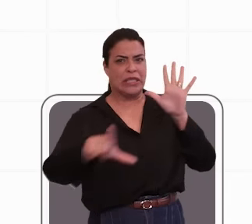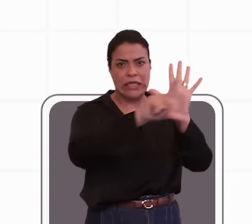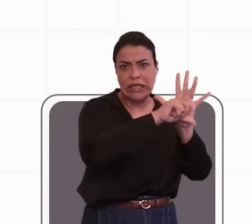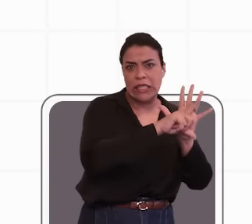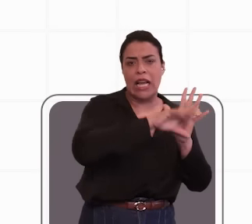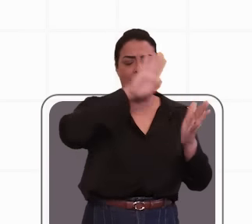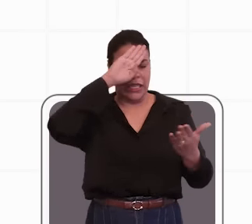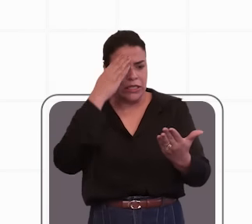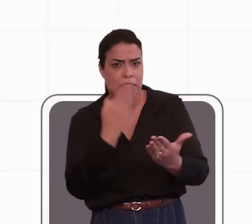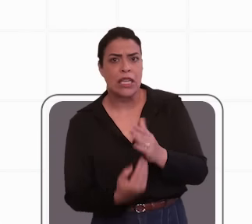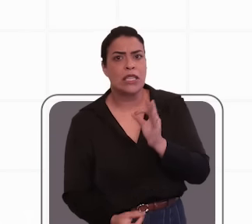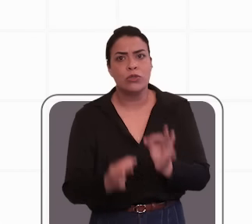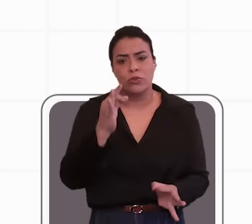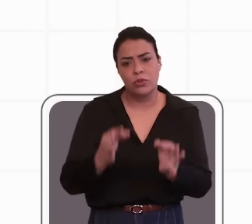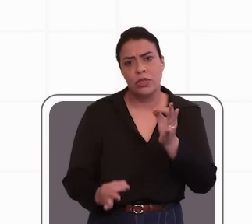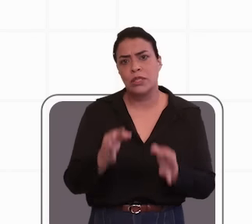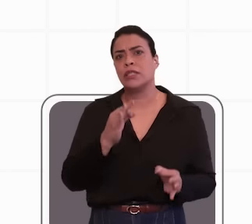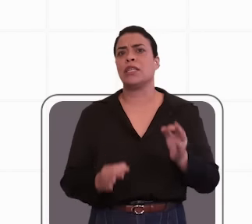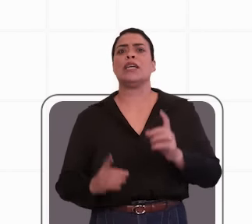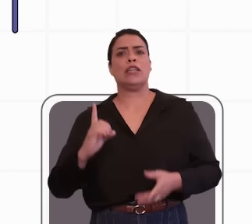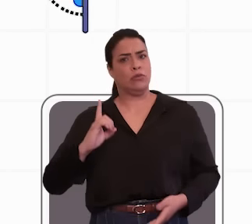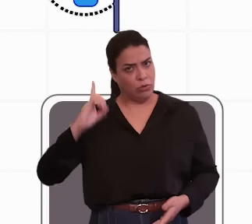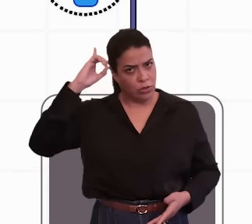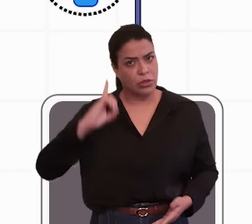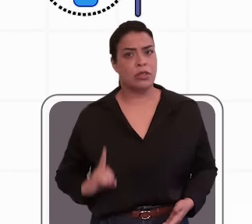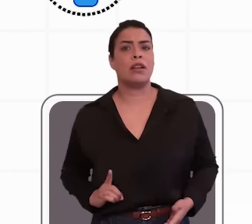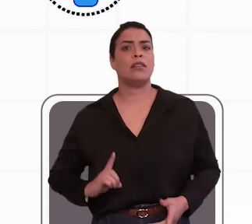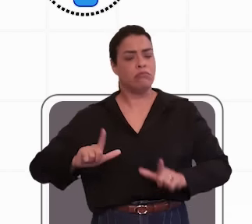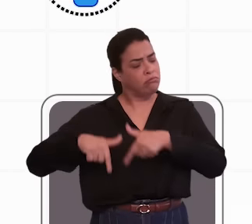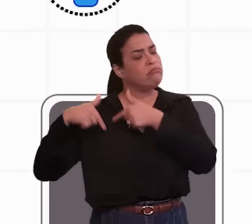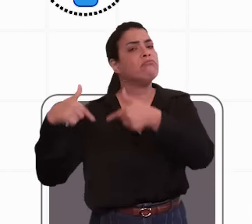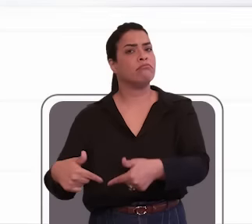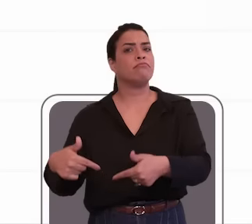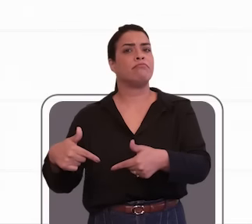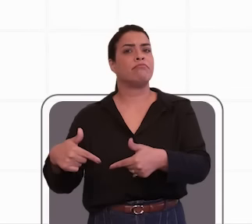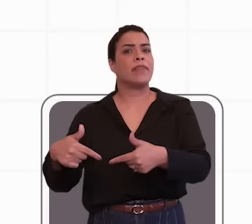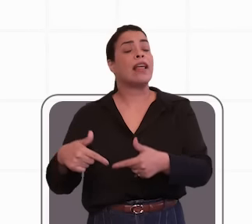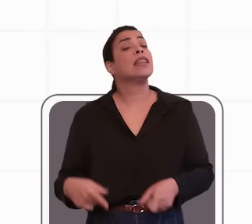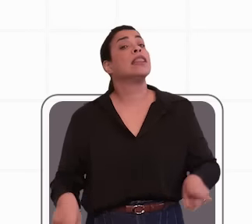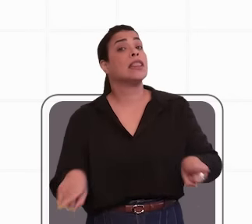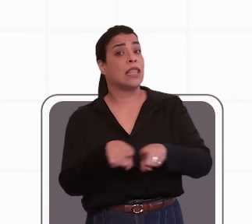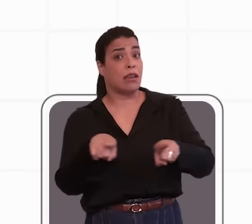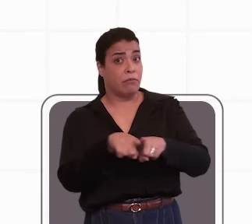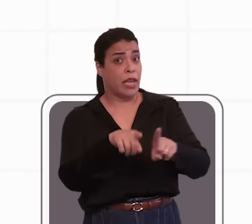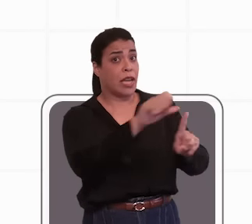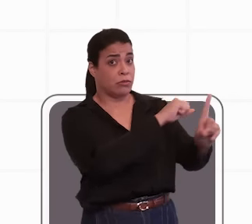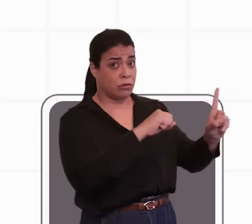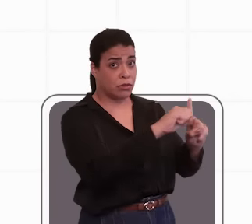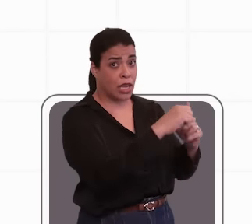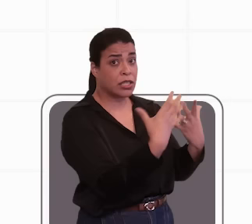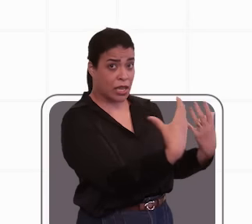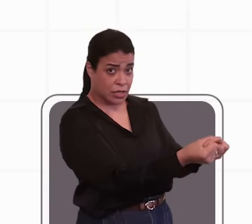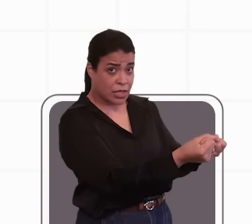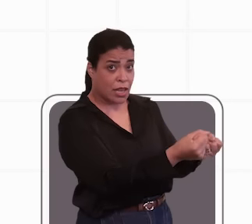confiança no sistema jurídico e o exercício de direitos e deveres. Além de beneficiar o público externo, a